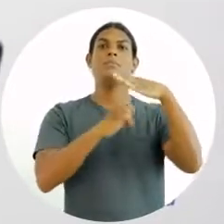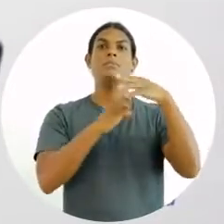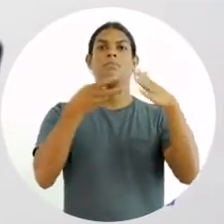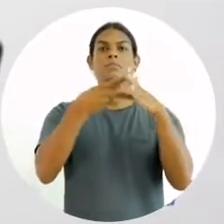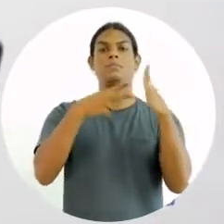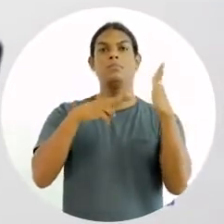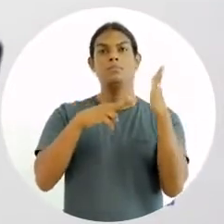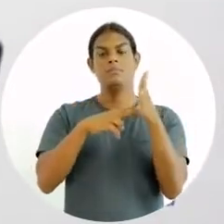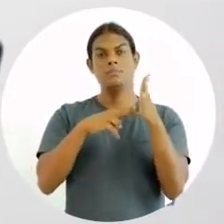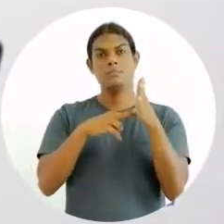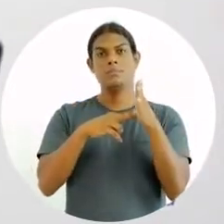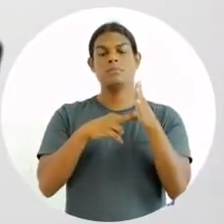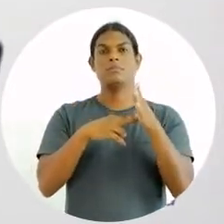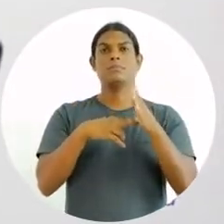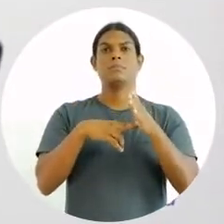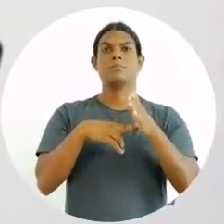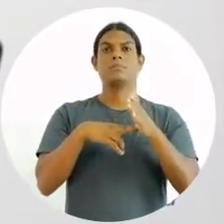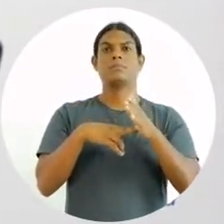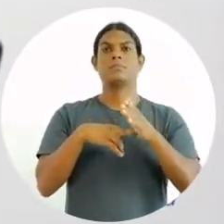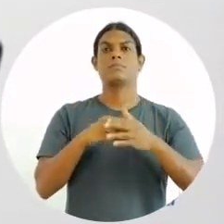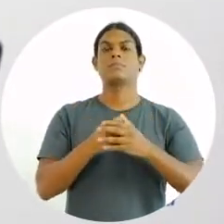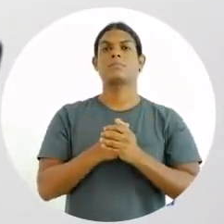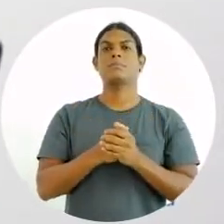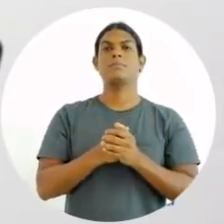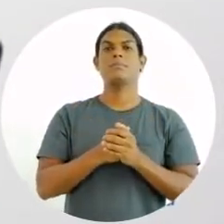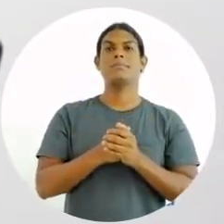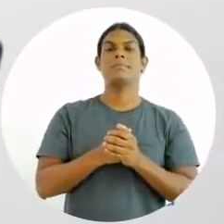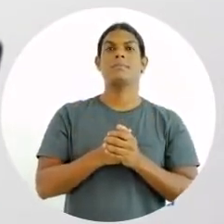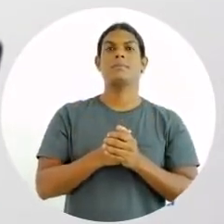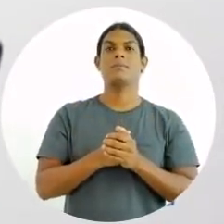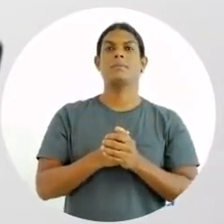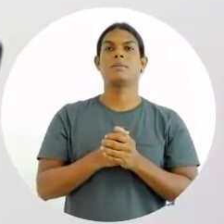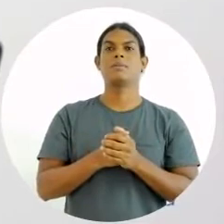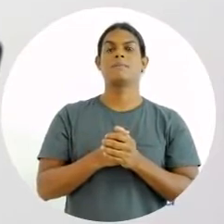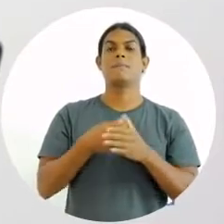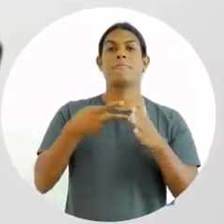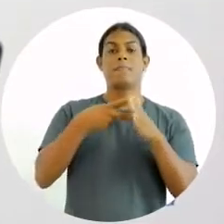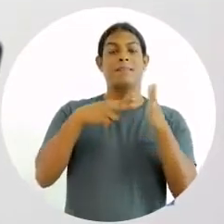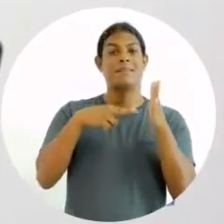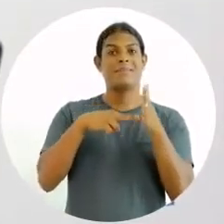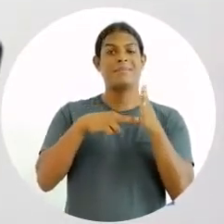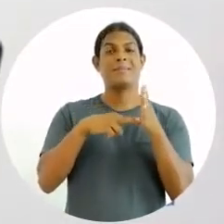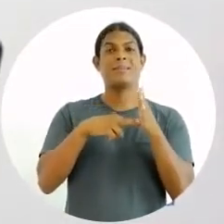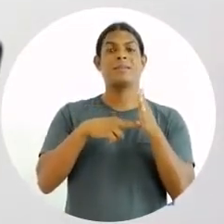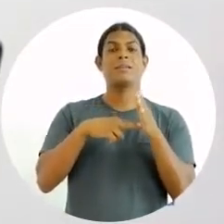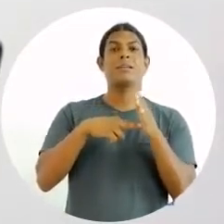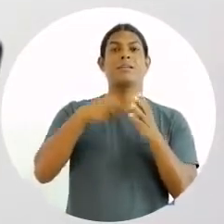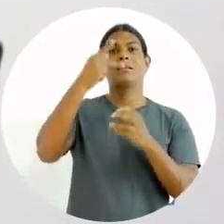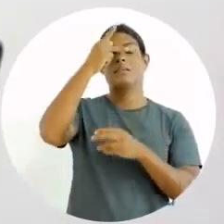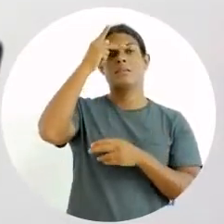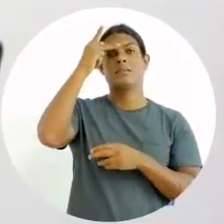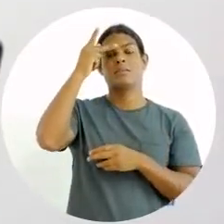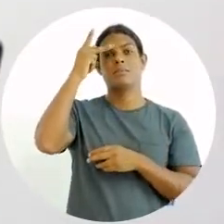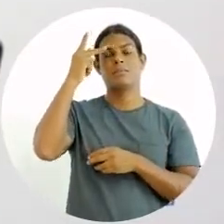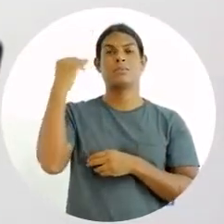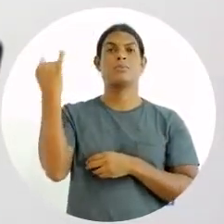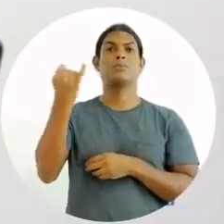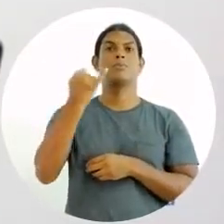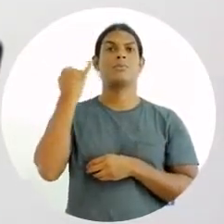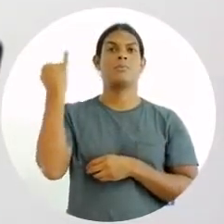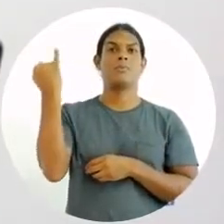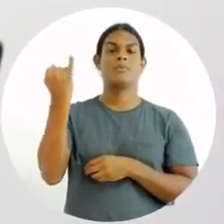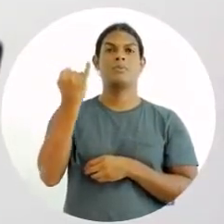nesse contexto são consideradas recurso. Mas precisamos entender que elas são muito mais importantes do que